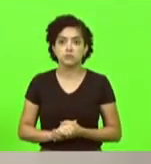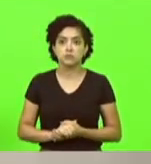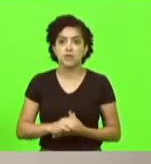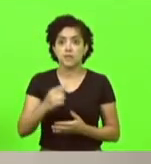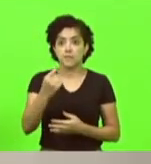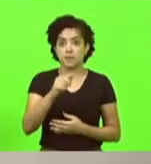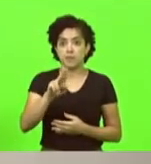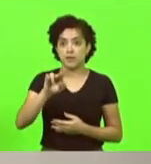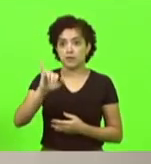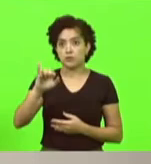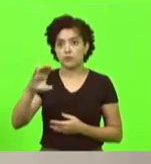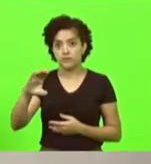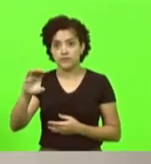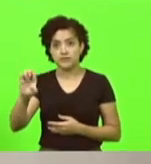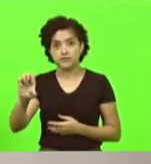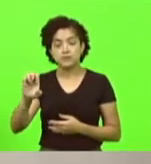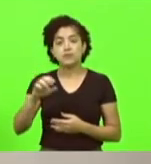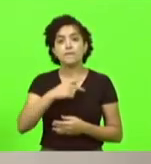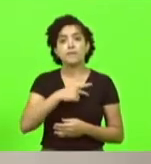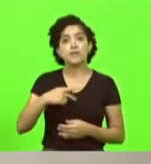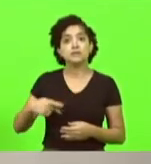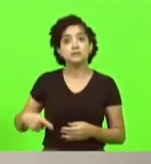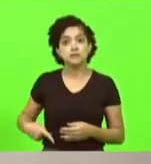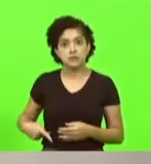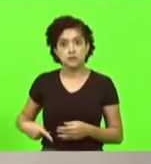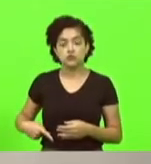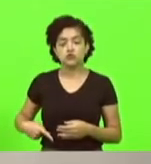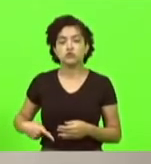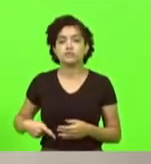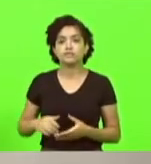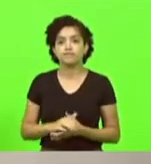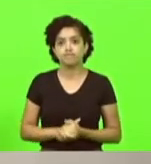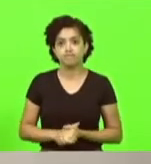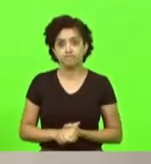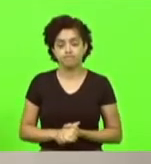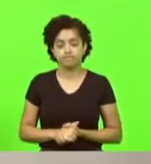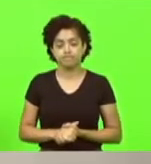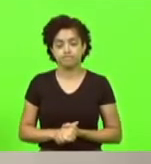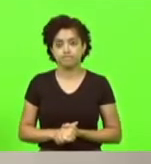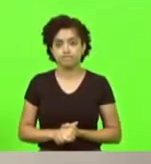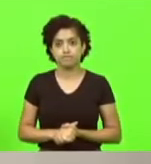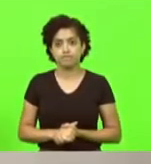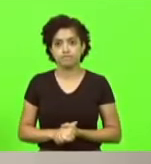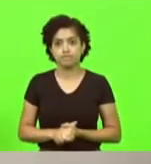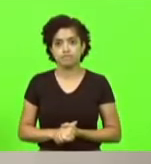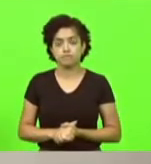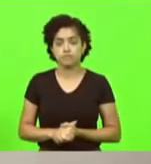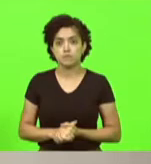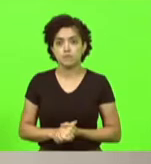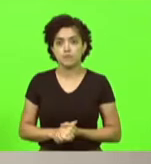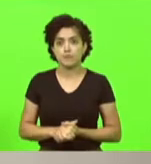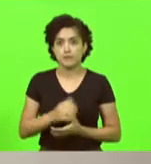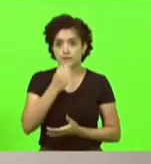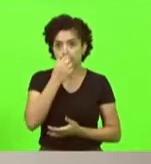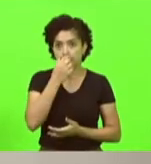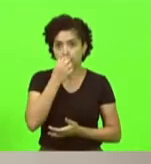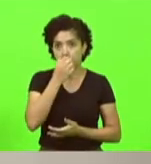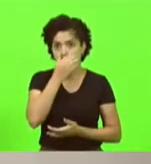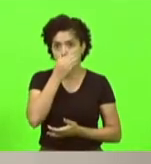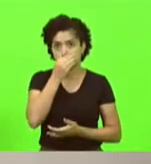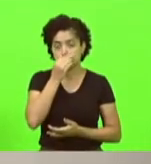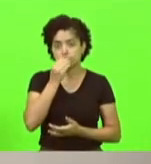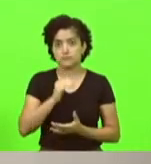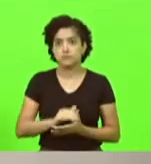primeiro vice-presidente desta Casa. Pela ordem, presidente. Pela